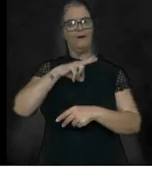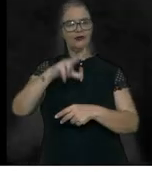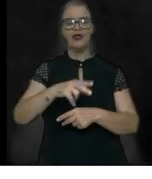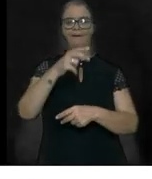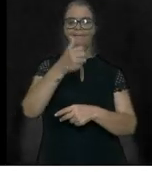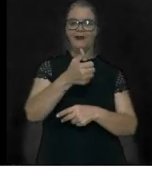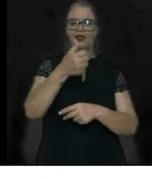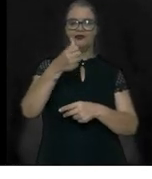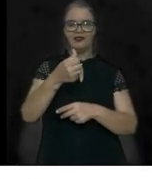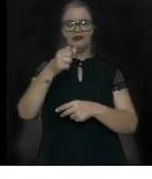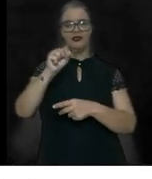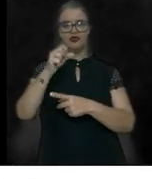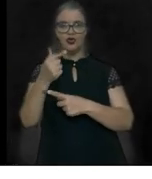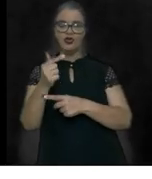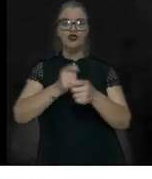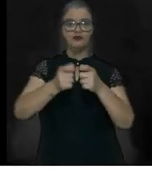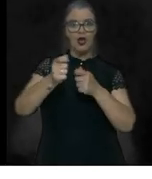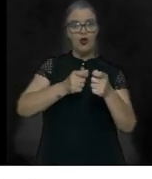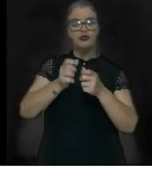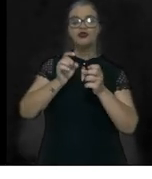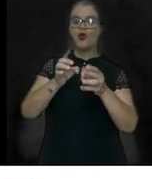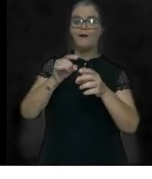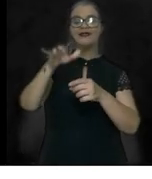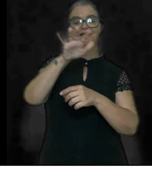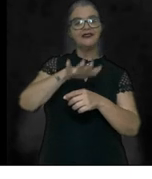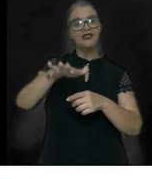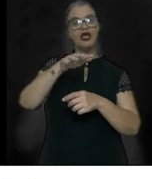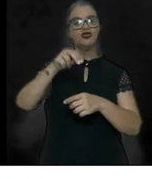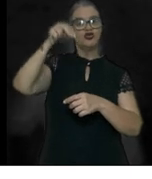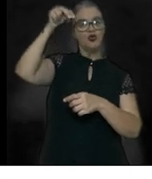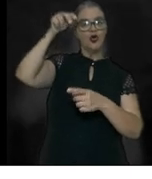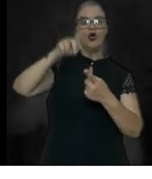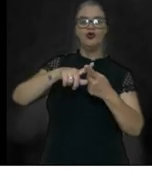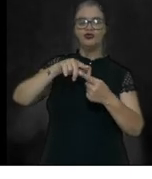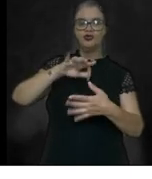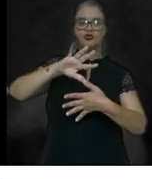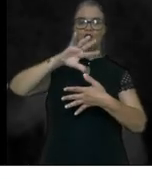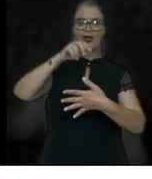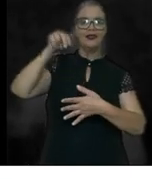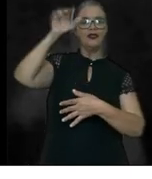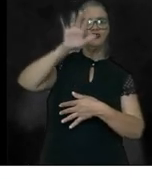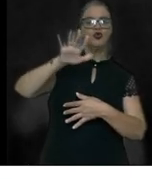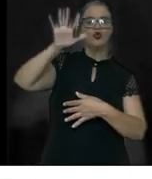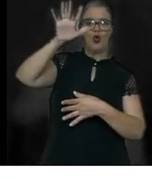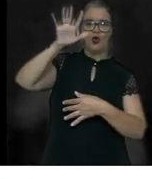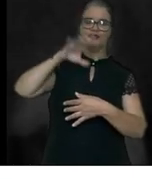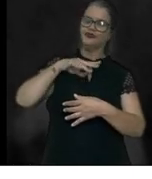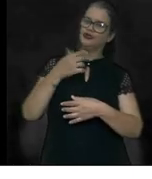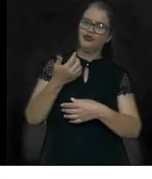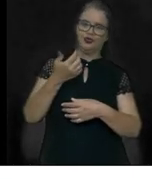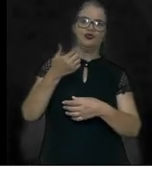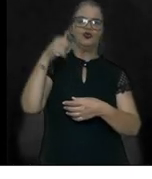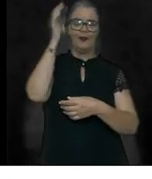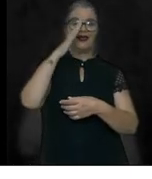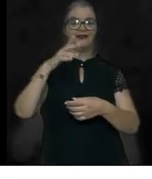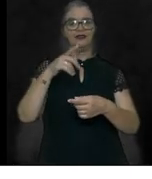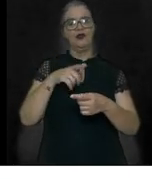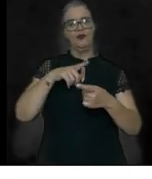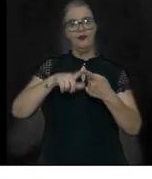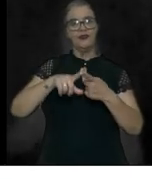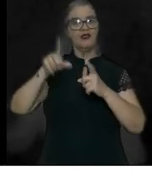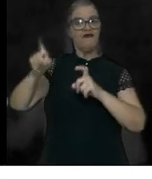o comércio dessa região norte do Atlântico norte do Brasil. Fazendeiros se